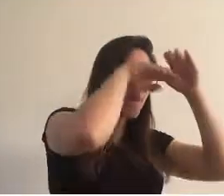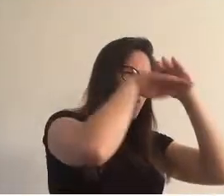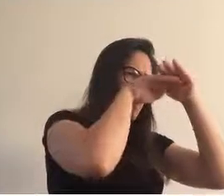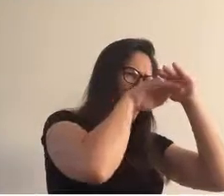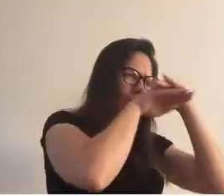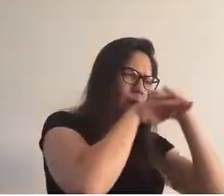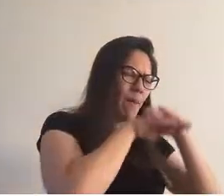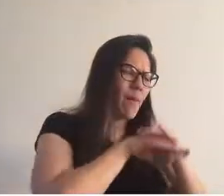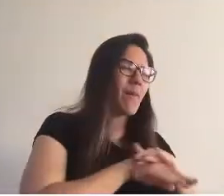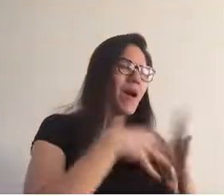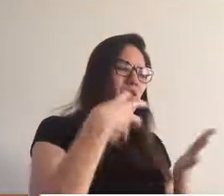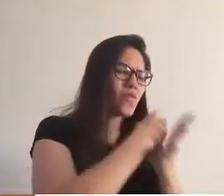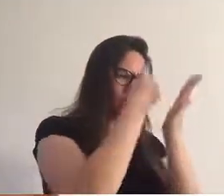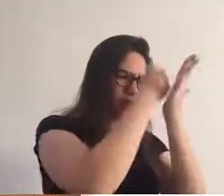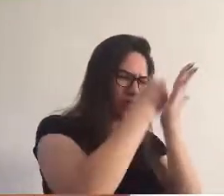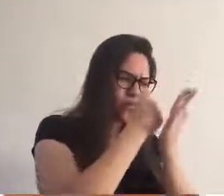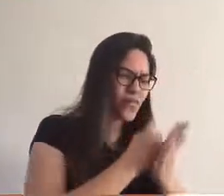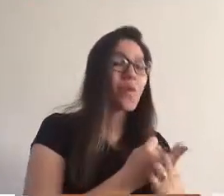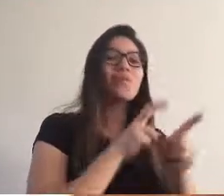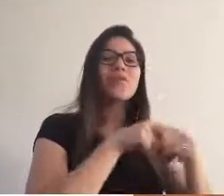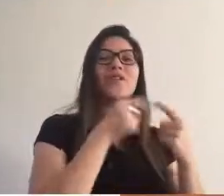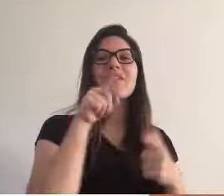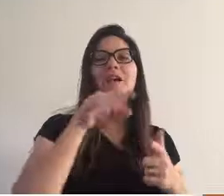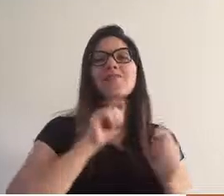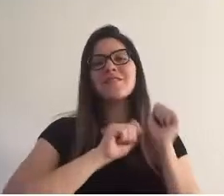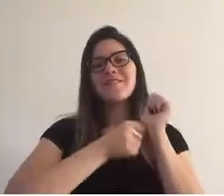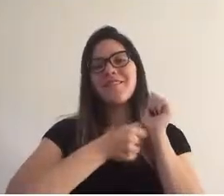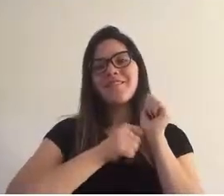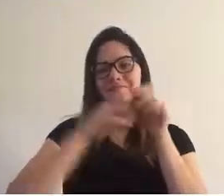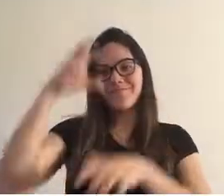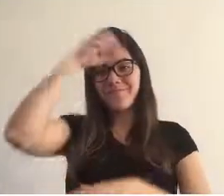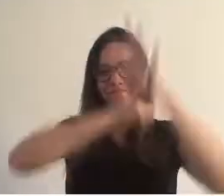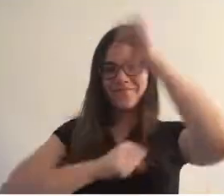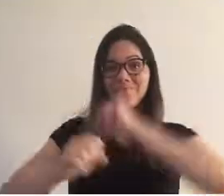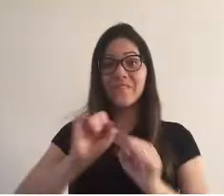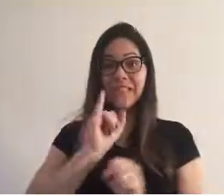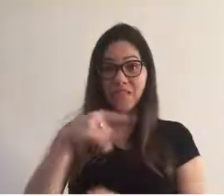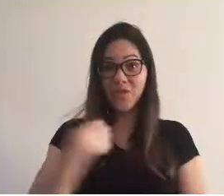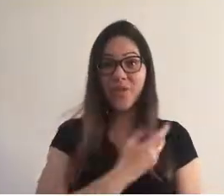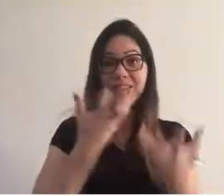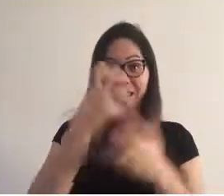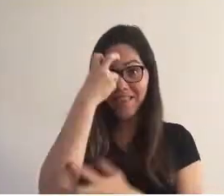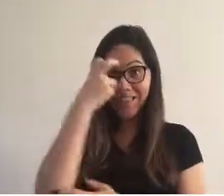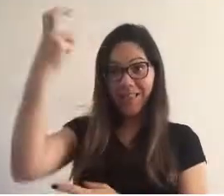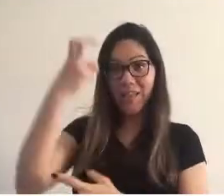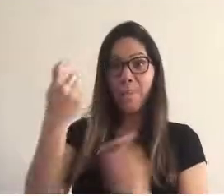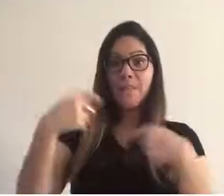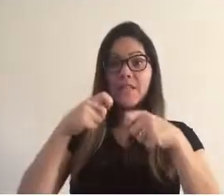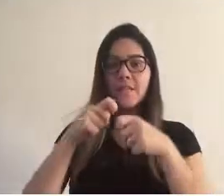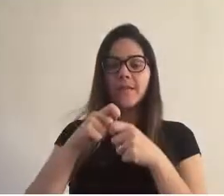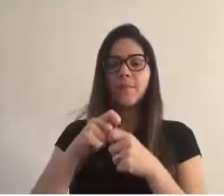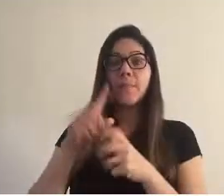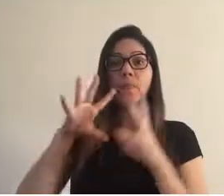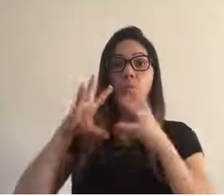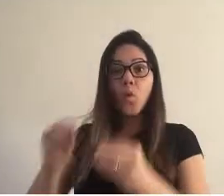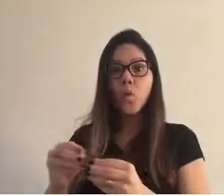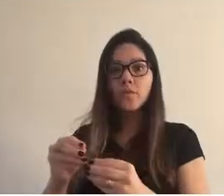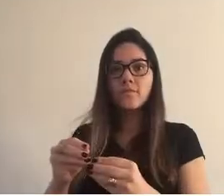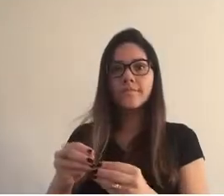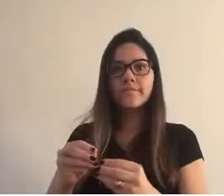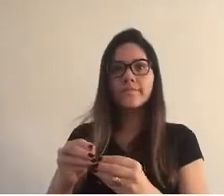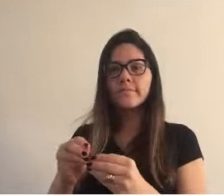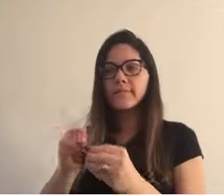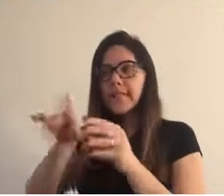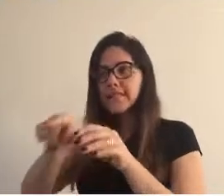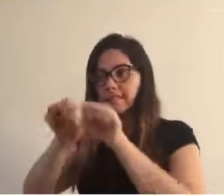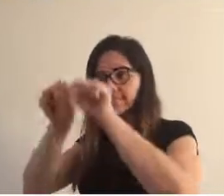dados. Aí está o grande segredo do aprendizado. Nos tornamos mais inteligentes quando transferimos as informações